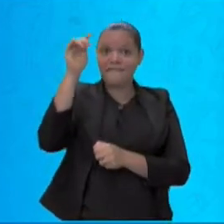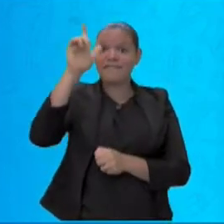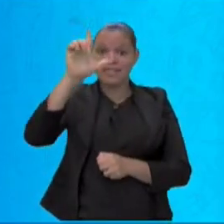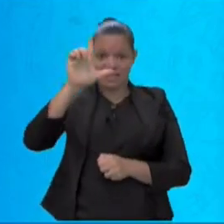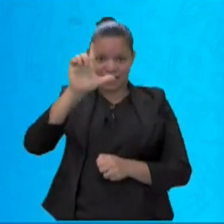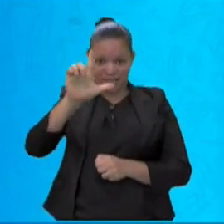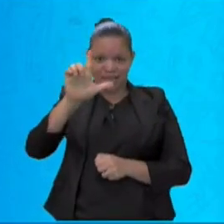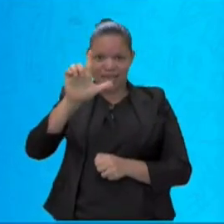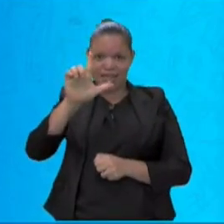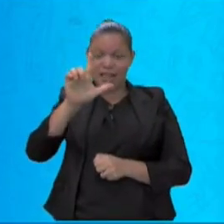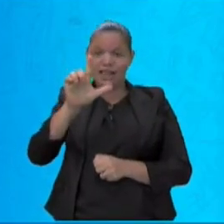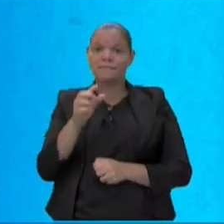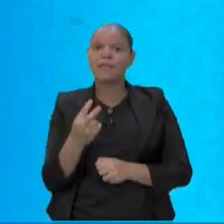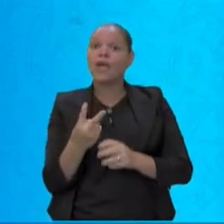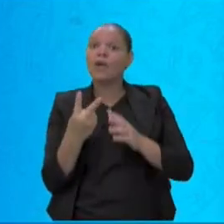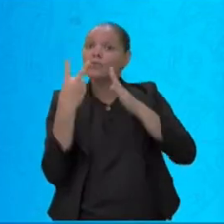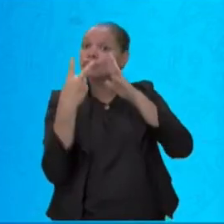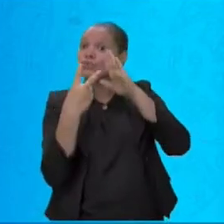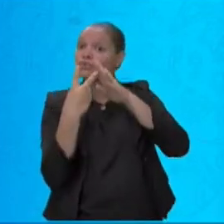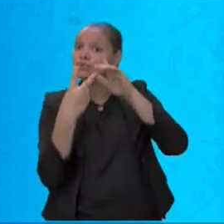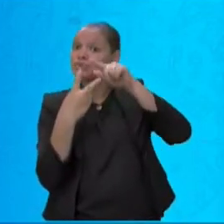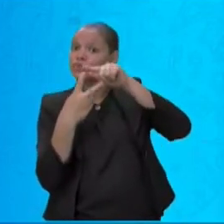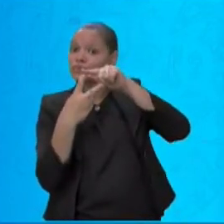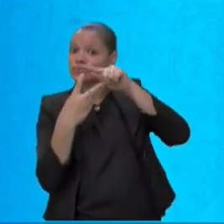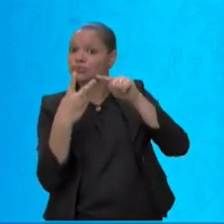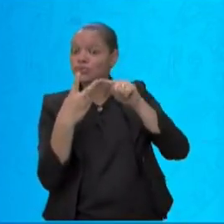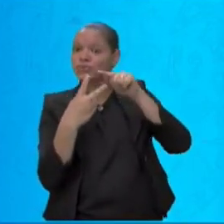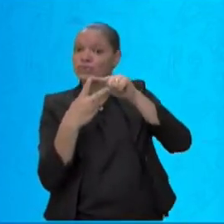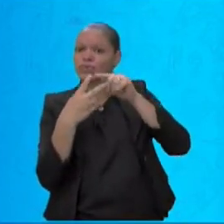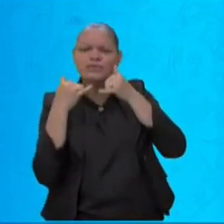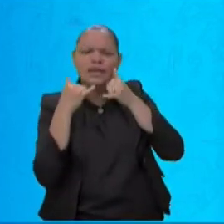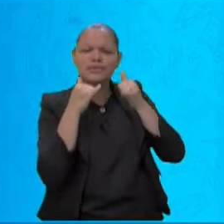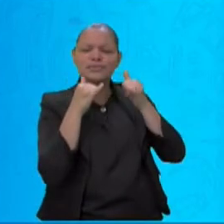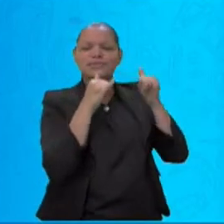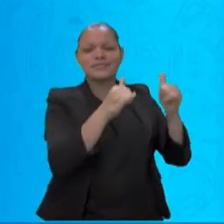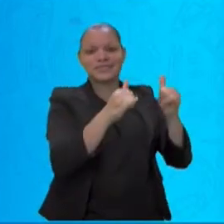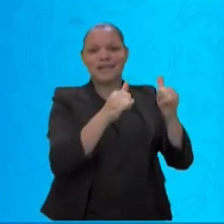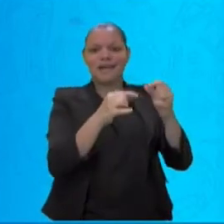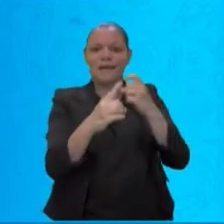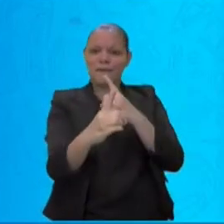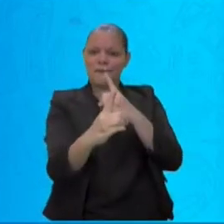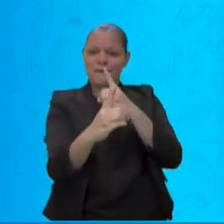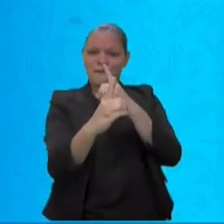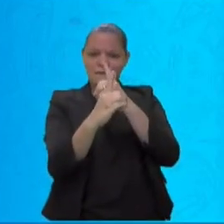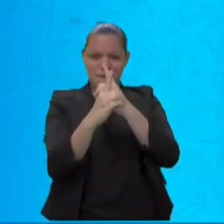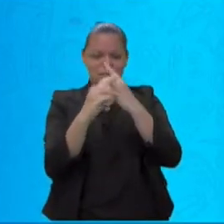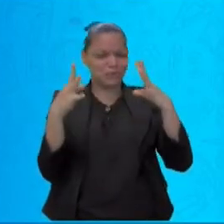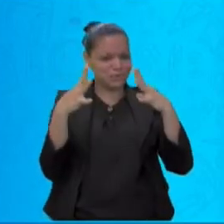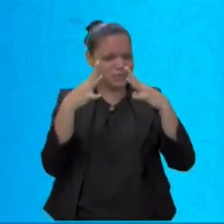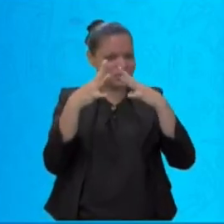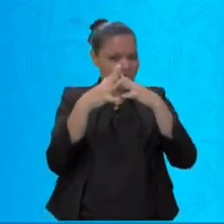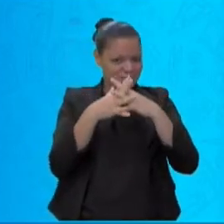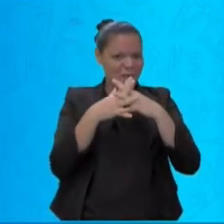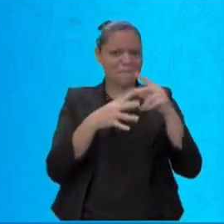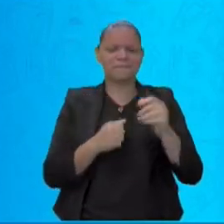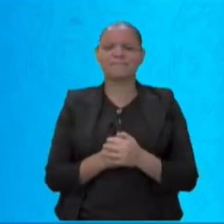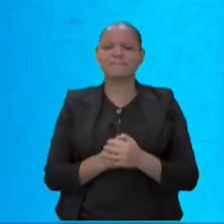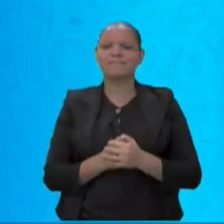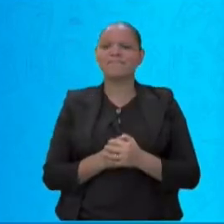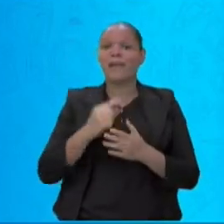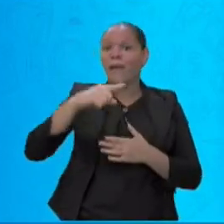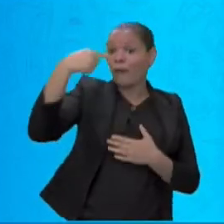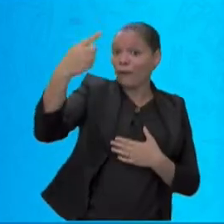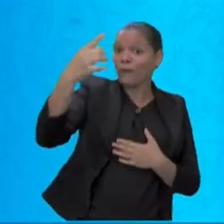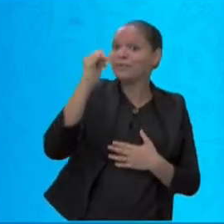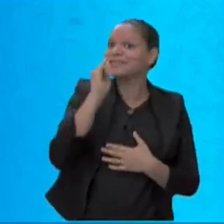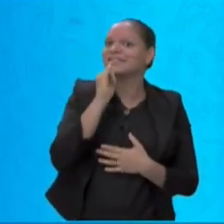pronunciados, a gente chama isso de encontro consonantal. Vamos mais alguns exemplos para vocês